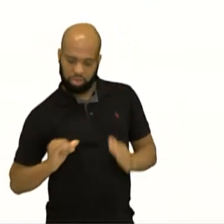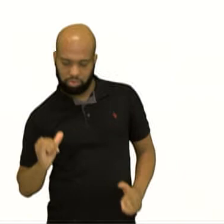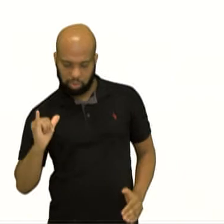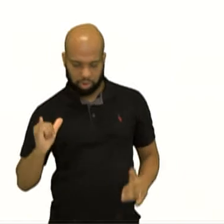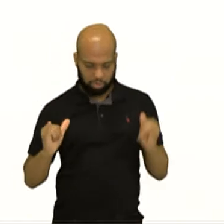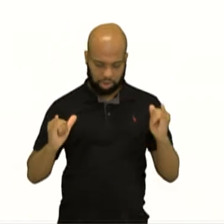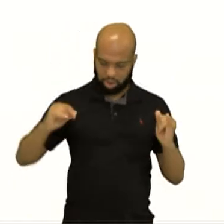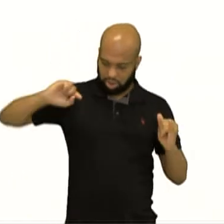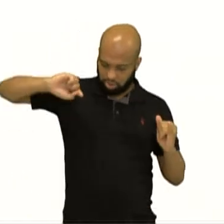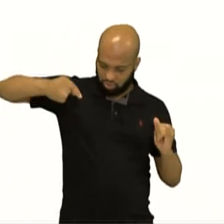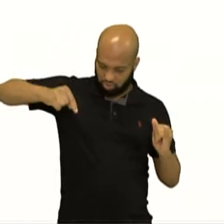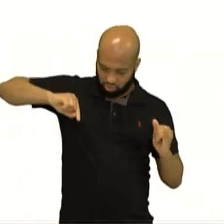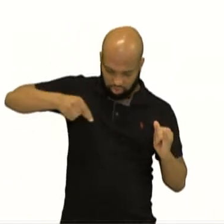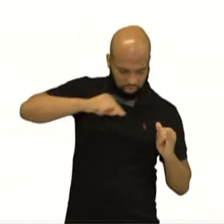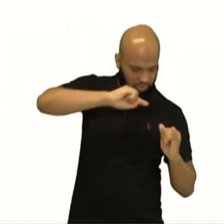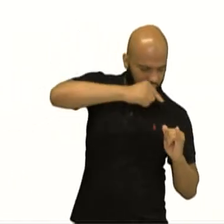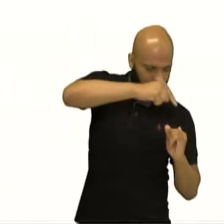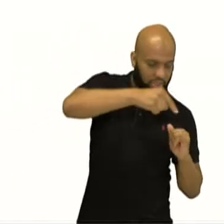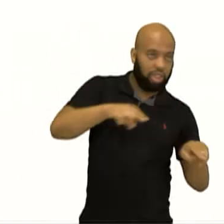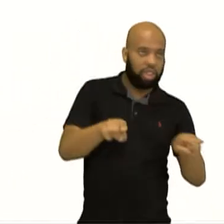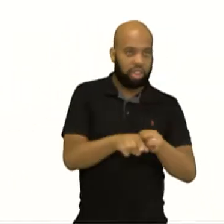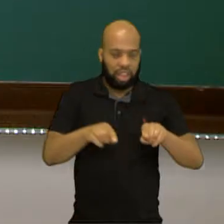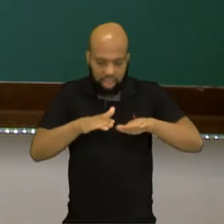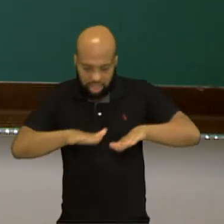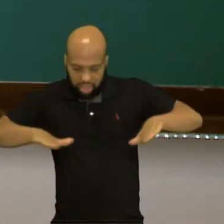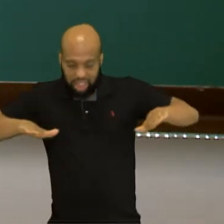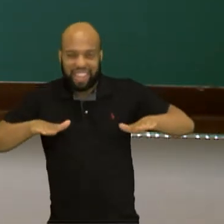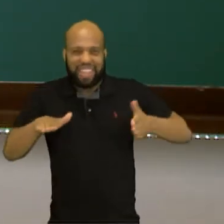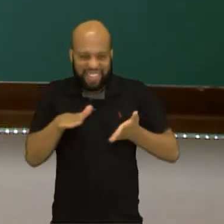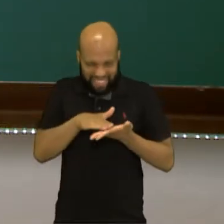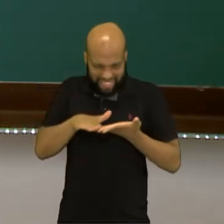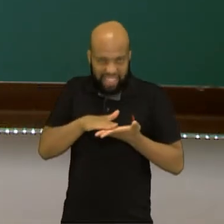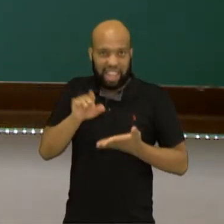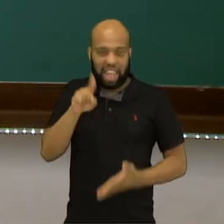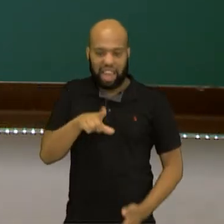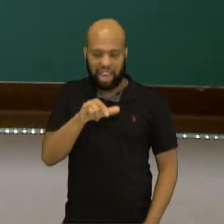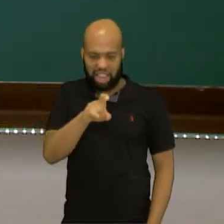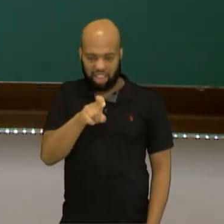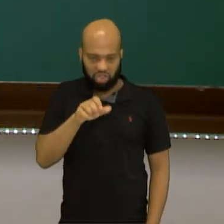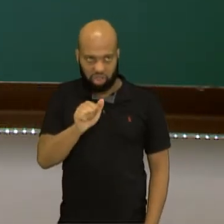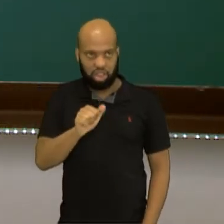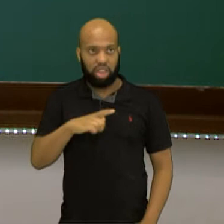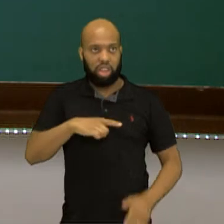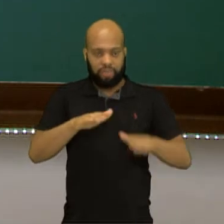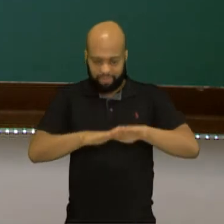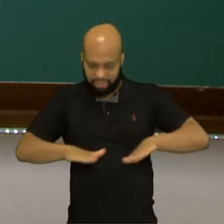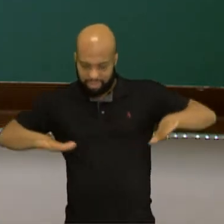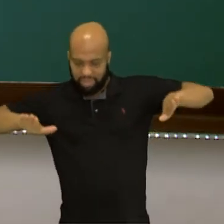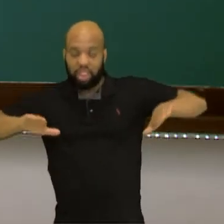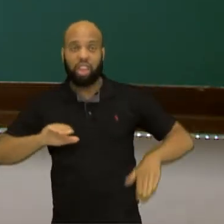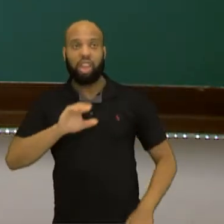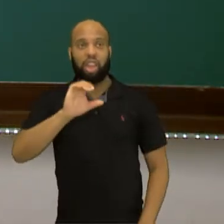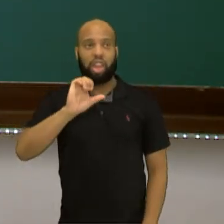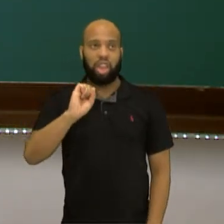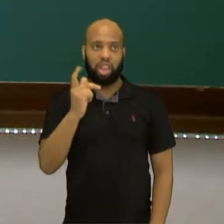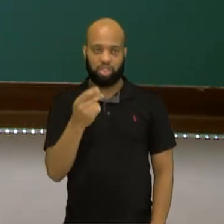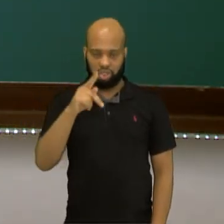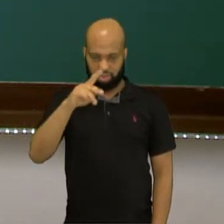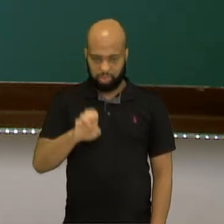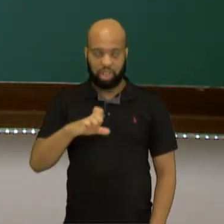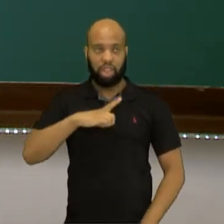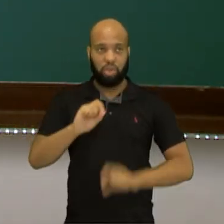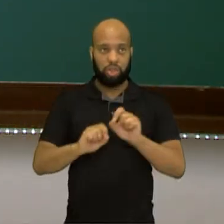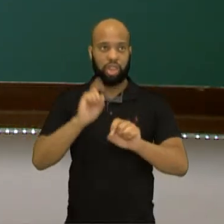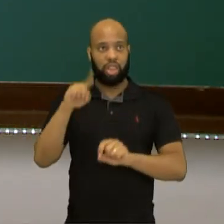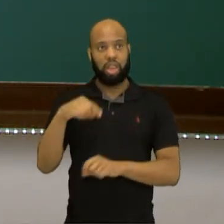shape. E, perdão, e a lixa também que vai em cima. Então o shape, a gente tem... Ele é feito